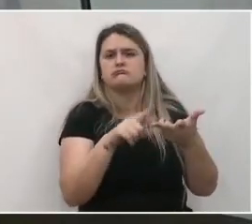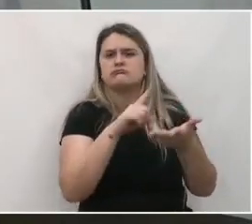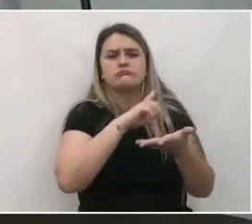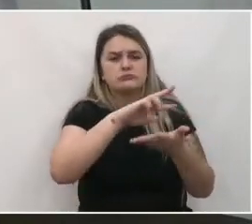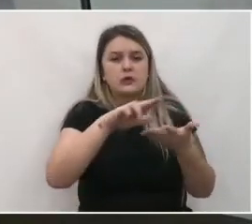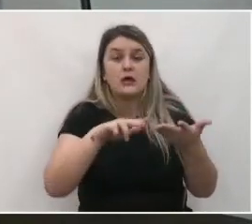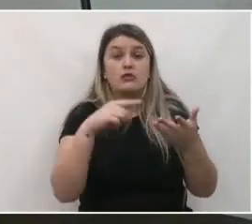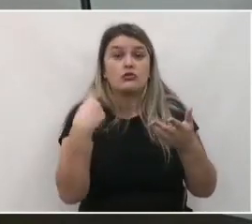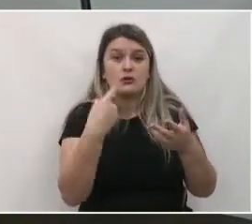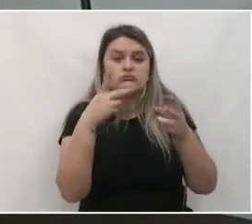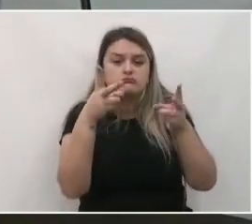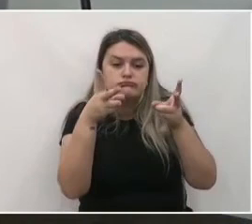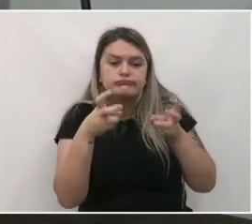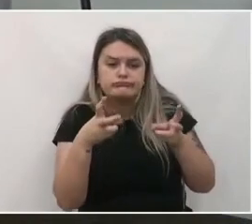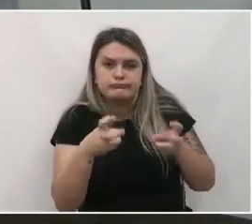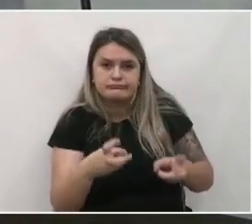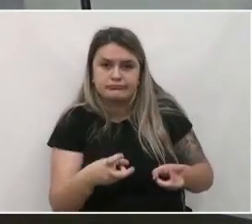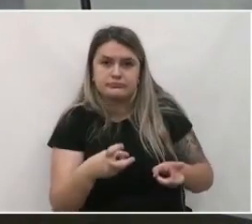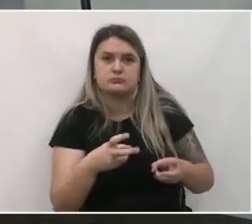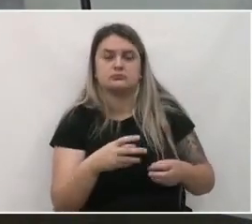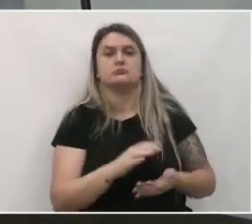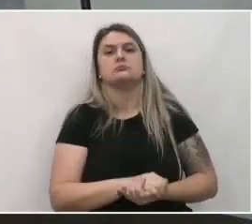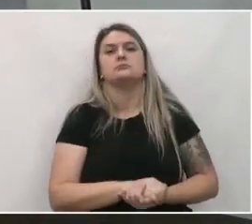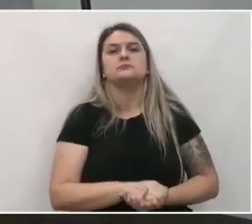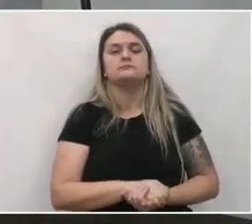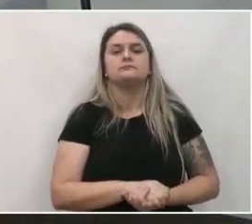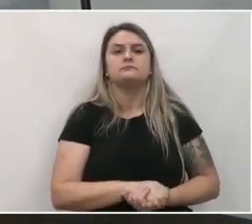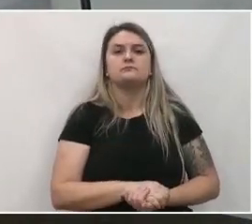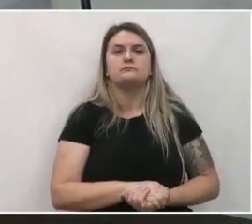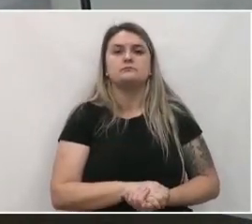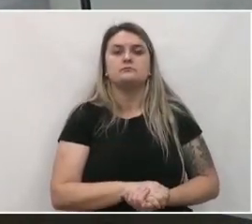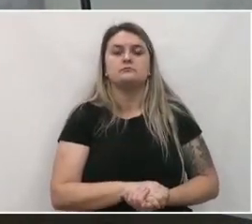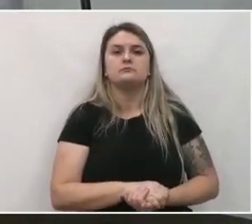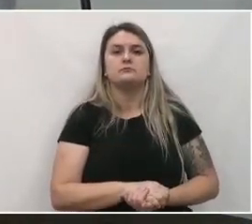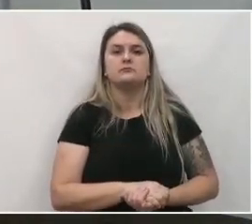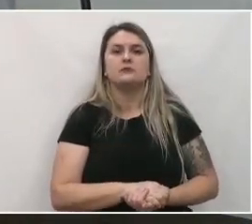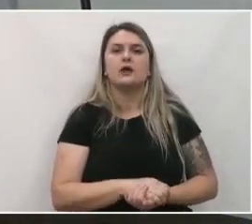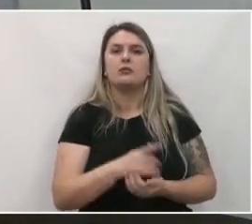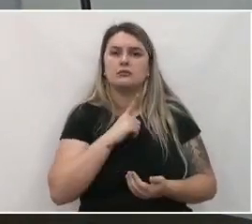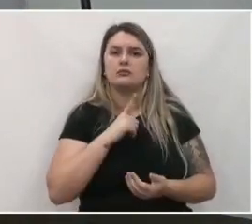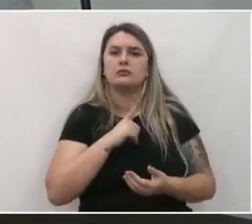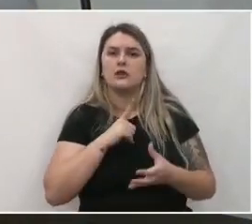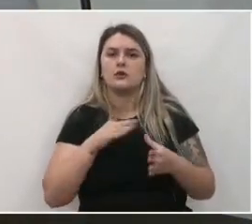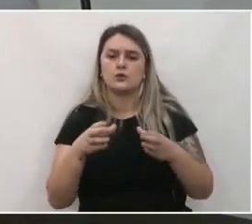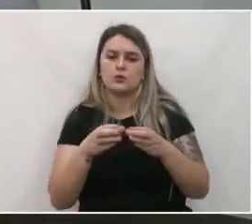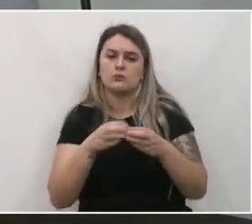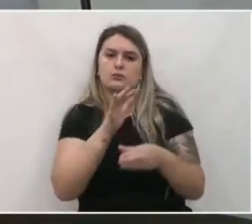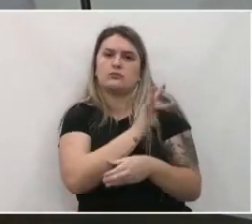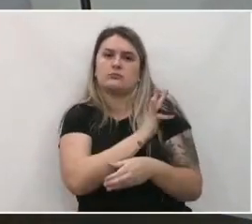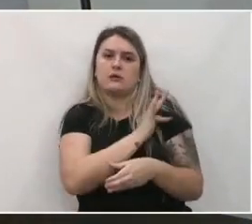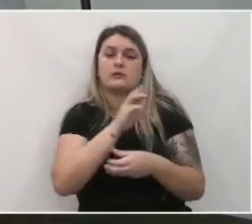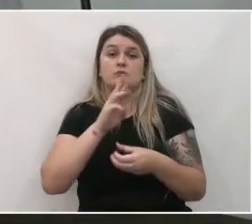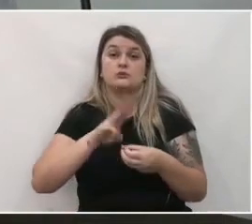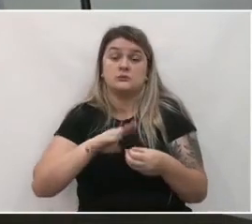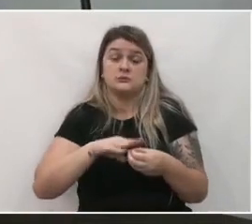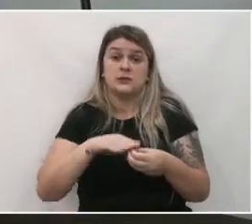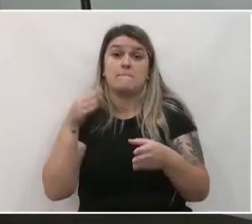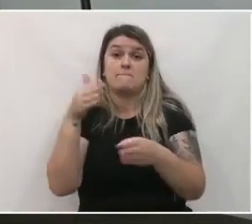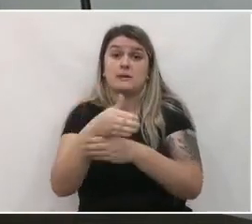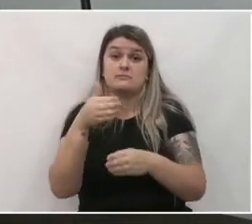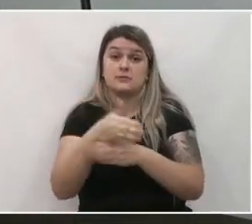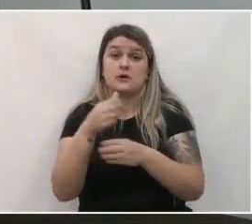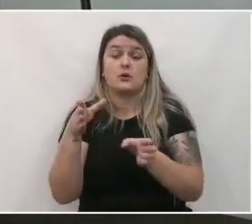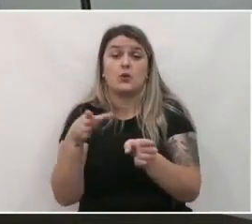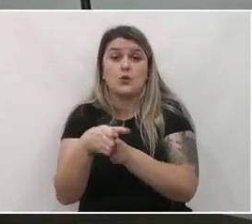Então, há uma série de agentes que nós apresentamos aqui, há uma equipe técnica do município, há participação dos